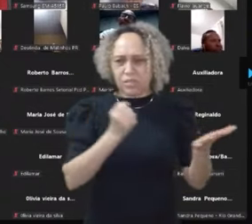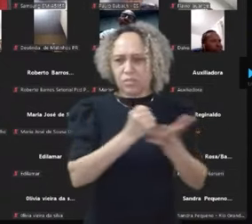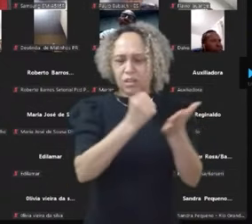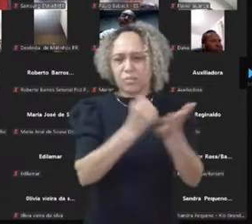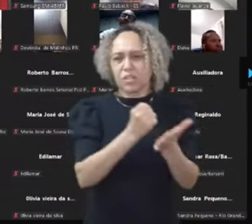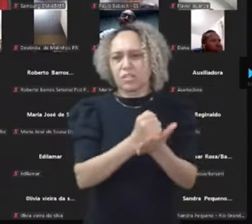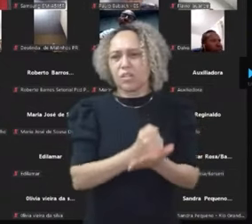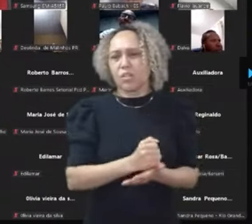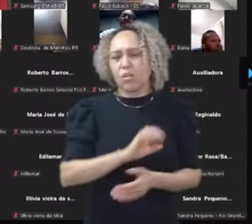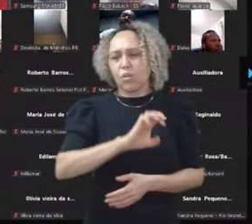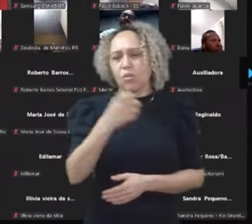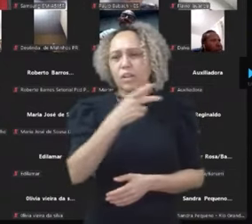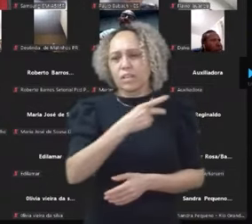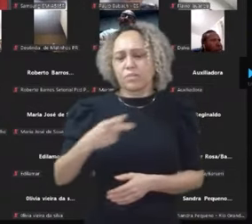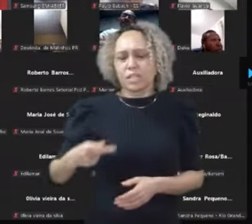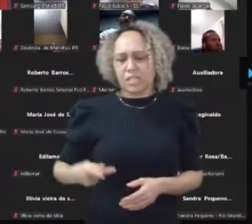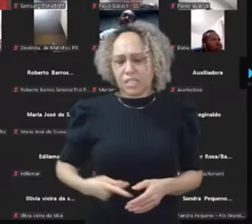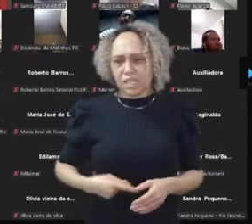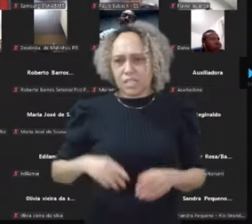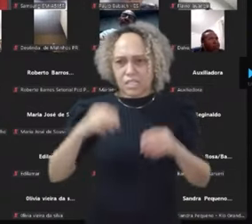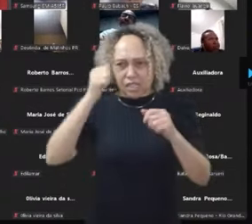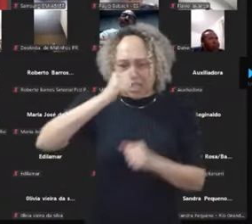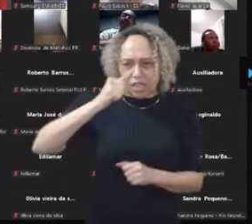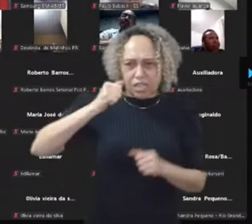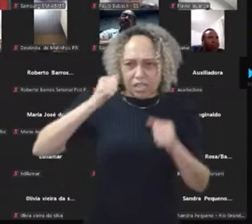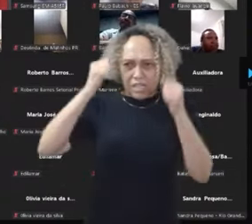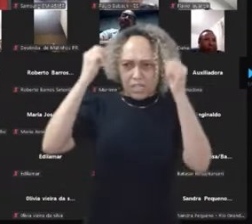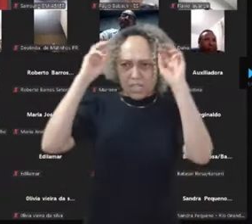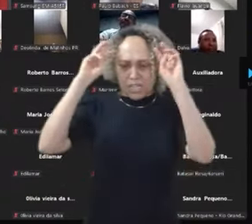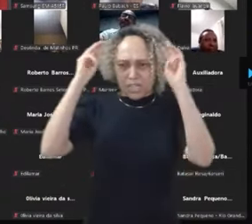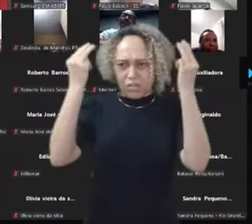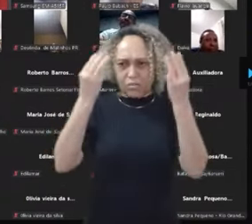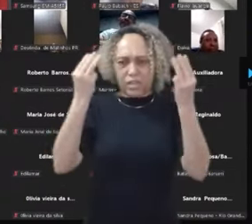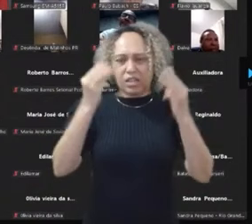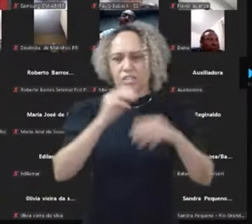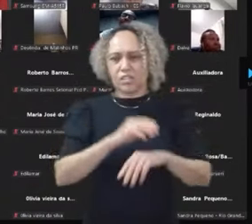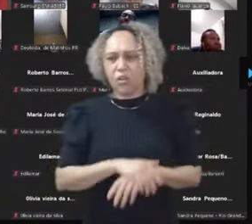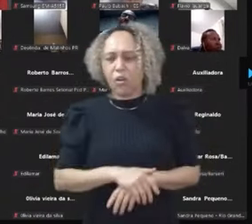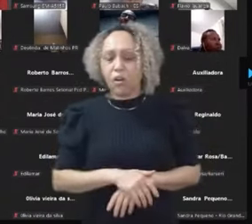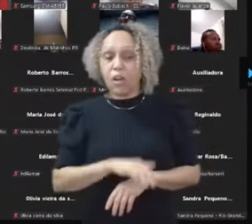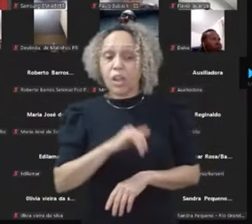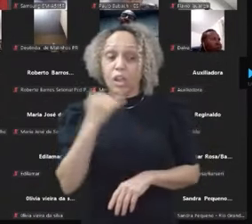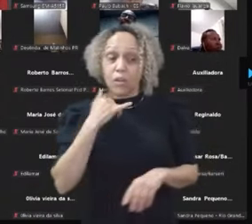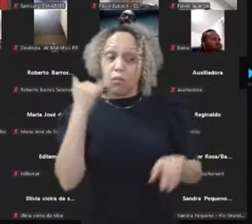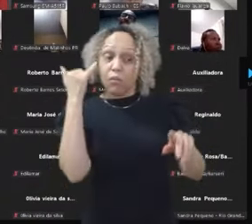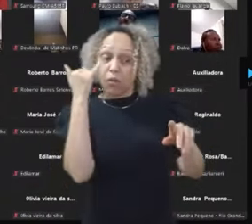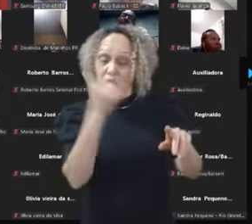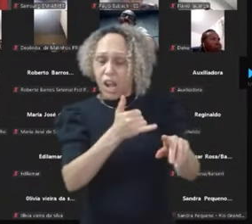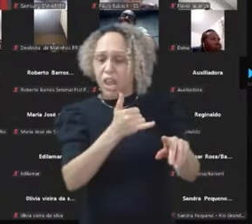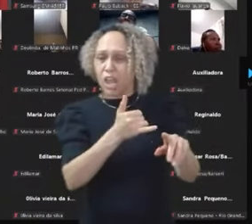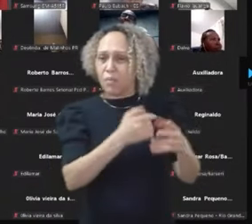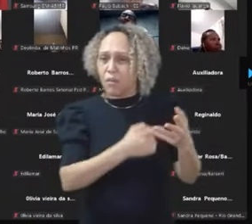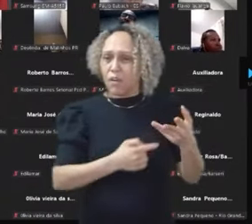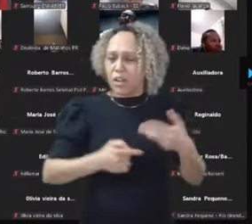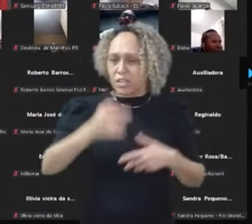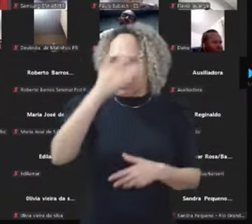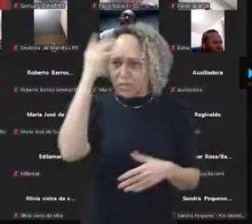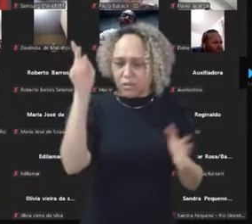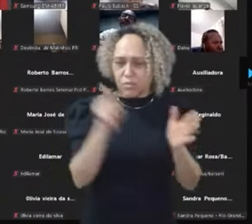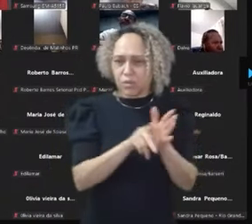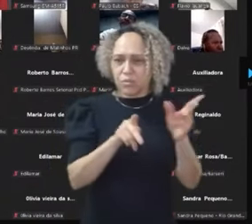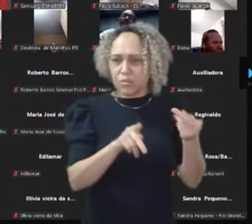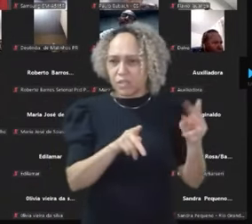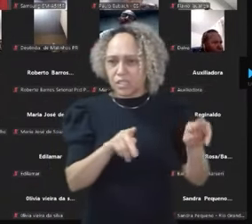Obrador, ele fazia um tipo de comunicação que eu cheguei a falar para muita gente no PT. Olha, e até do governo Lula. falei, olha,